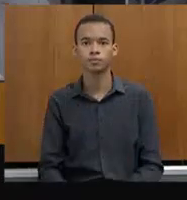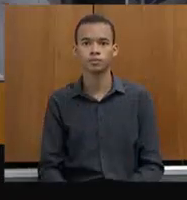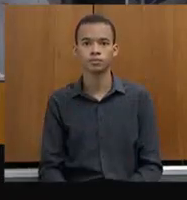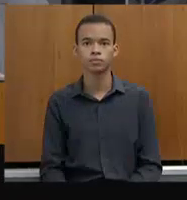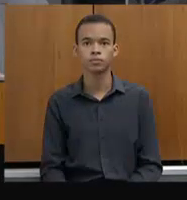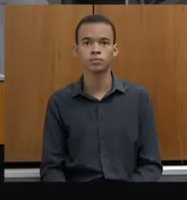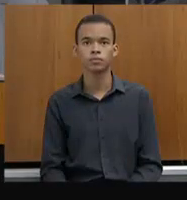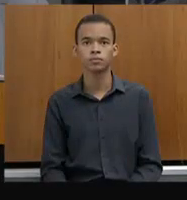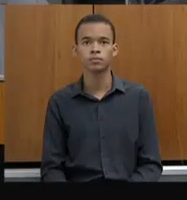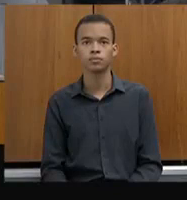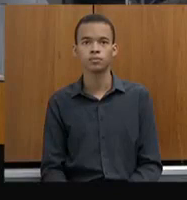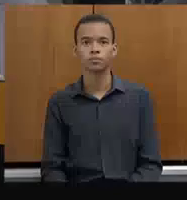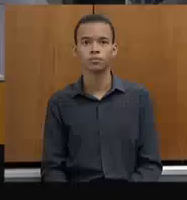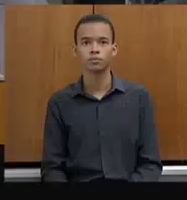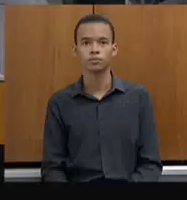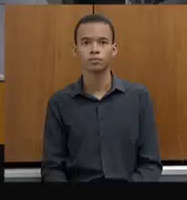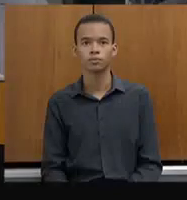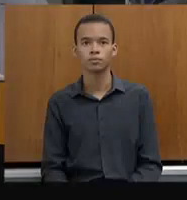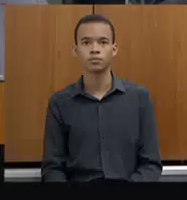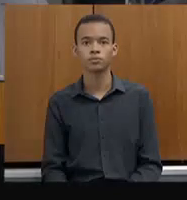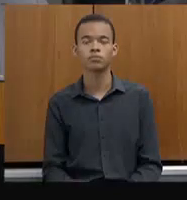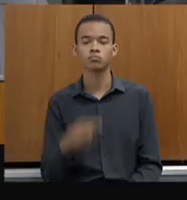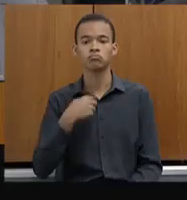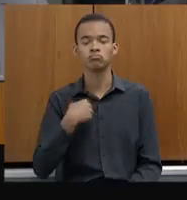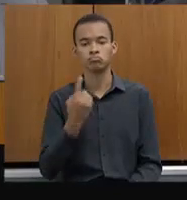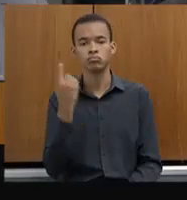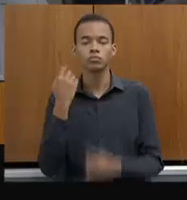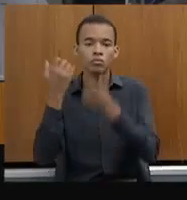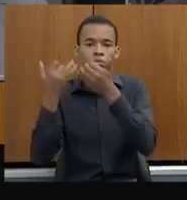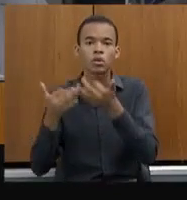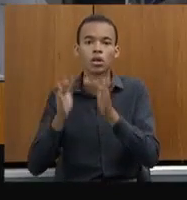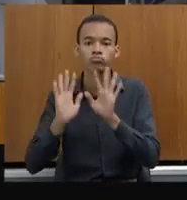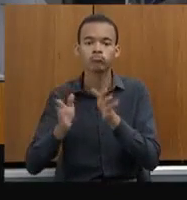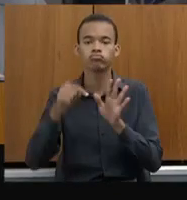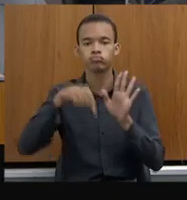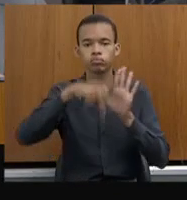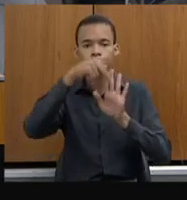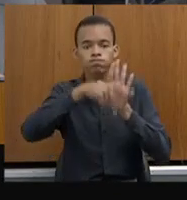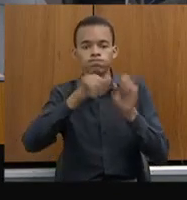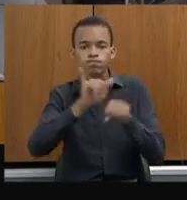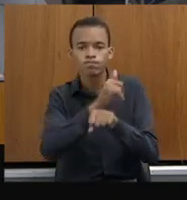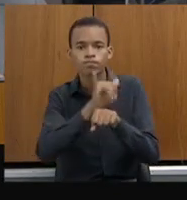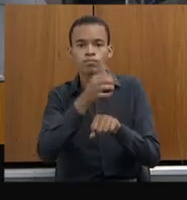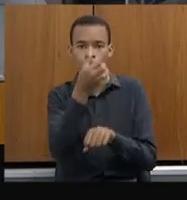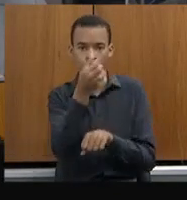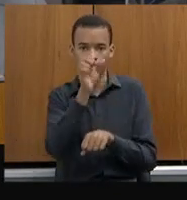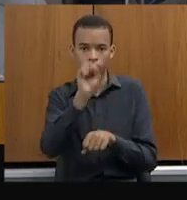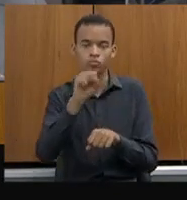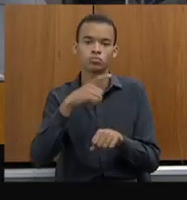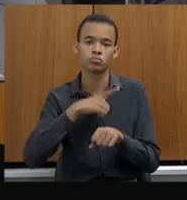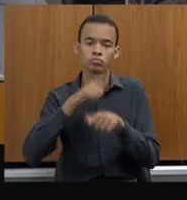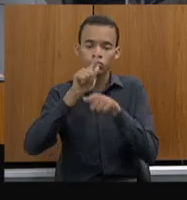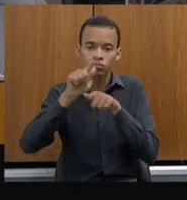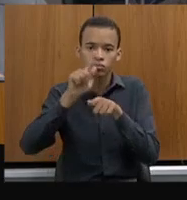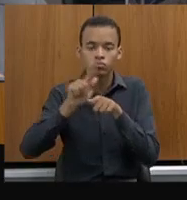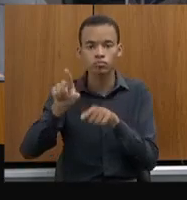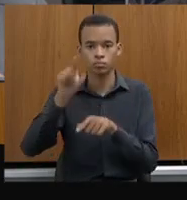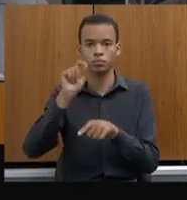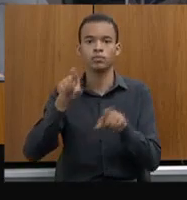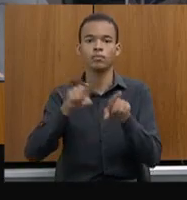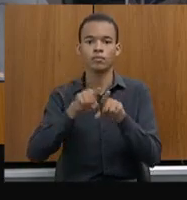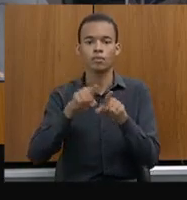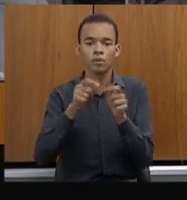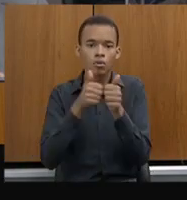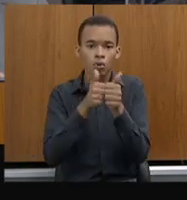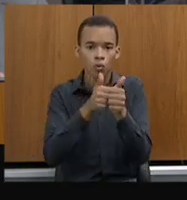Já falei disso anteriormente, 68 iniciativas estratégicas com gerente designado, com acompanhamento pela nossa